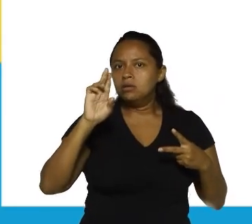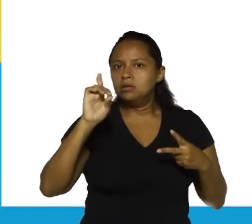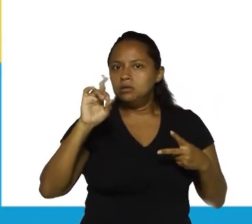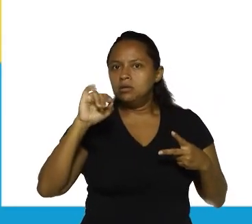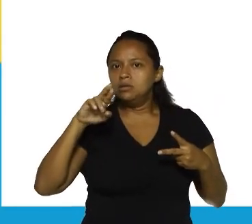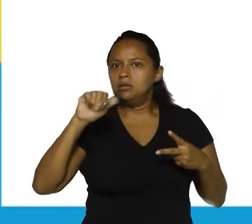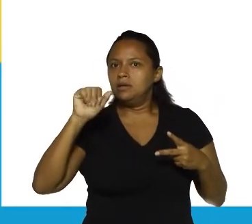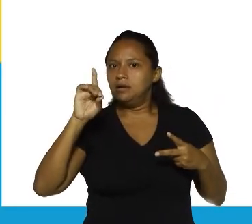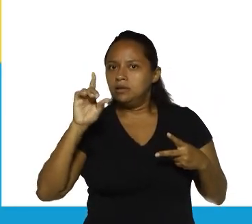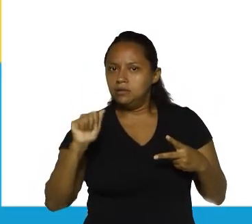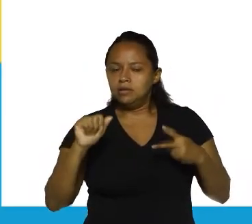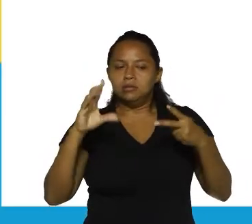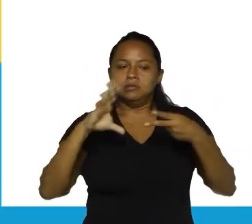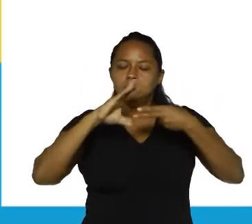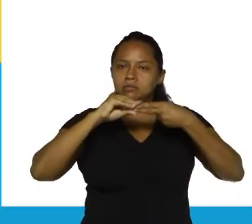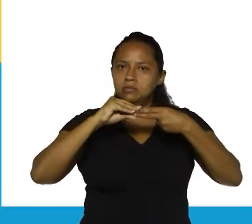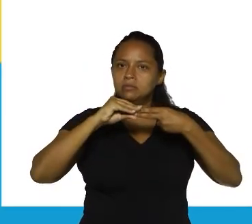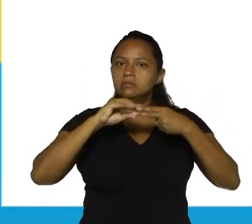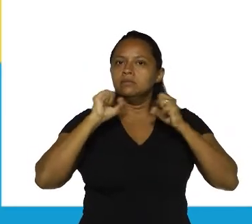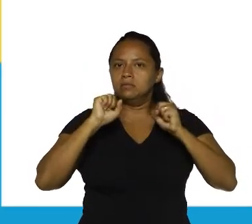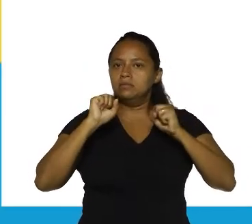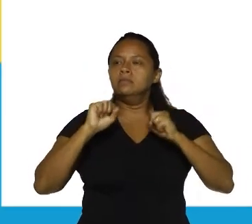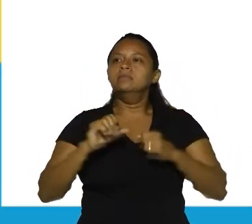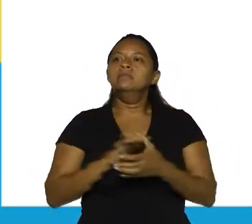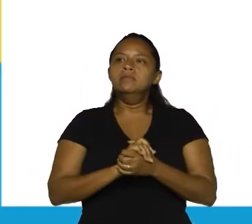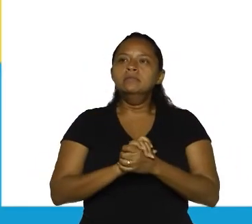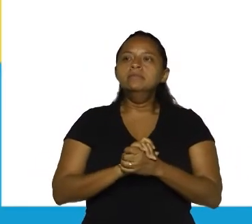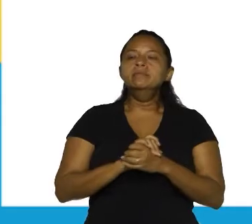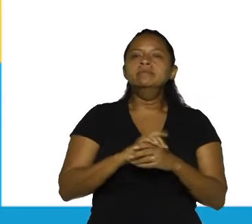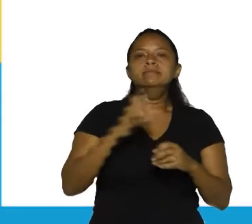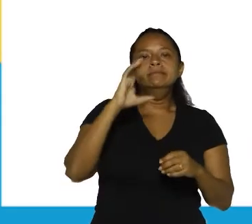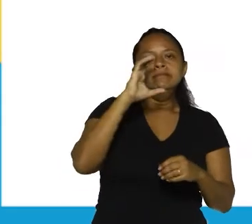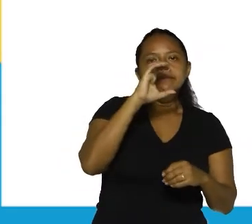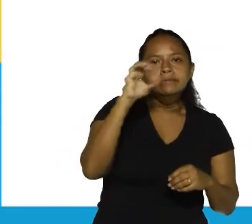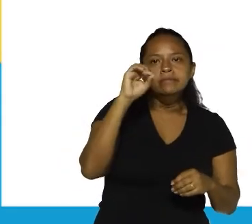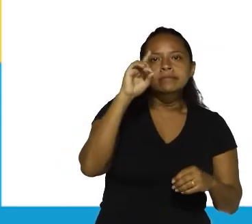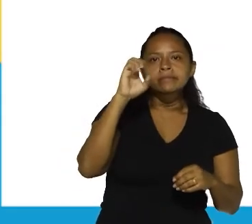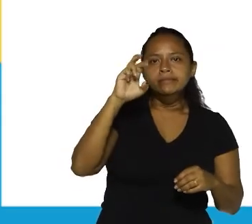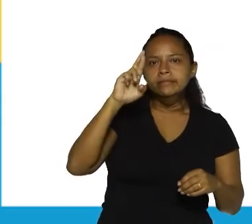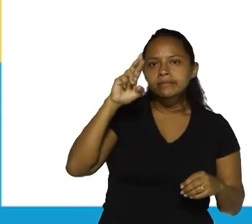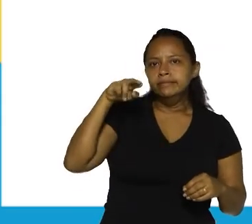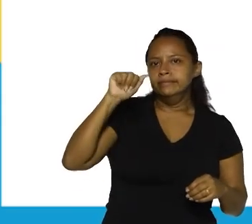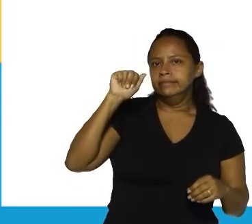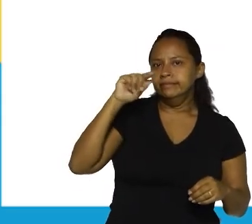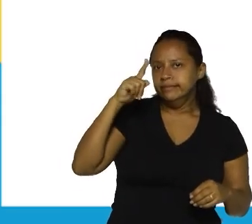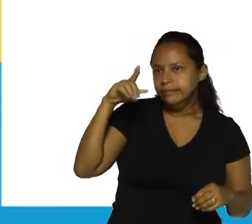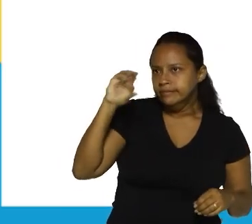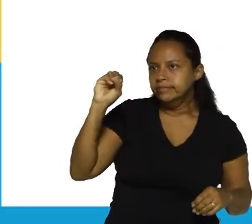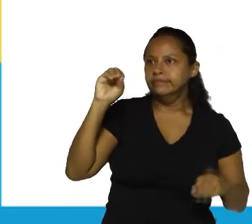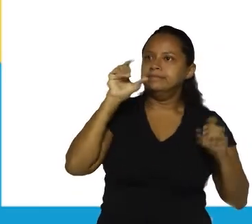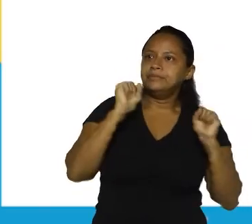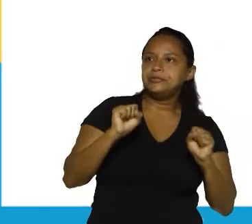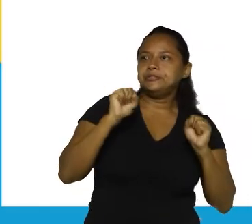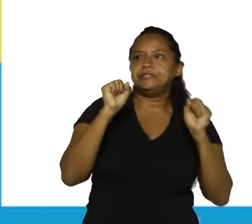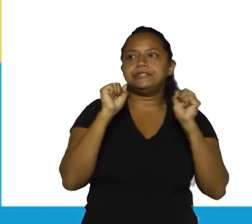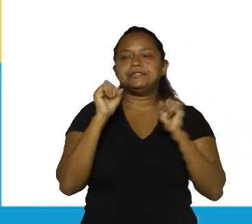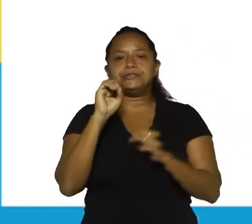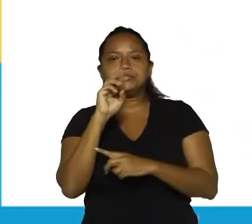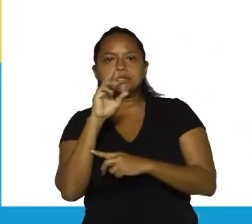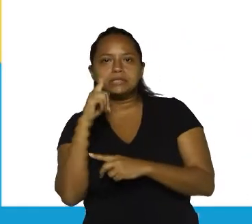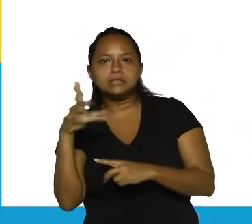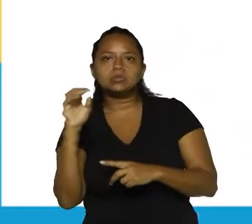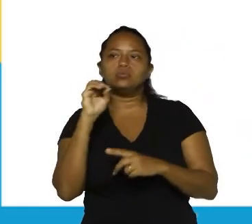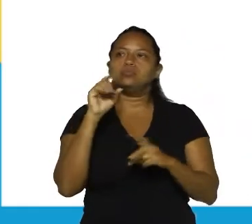orações independentes, tanto semântica, ou seja, em relação ao sentido, quanto sintaticamente. Se eu separar as orações, tirar o